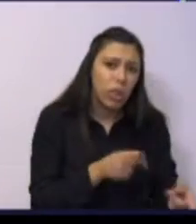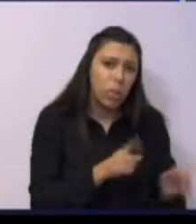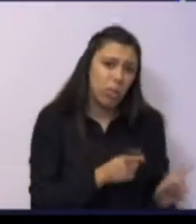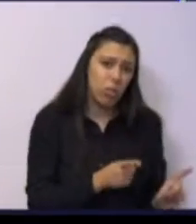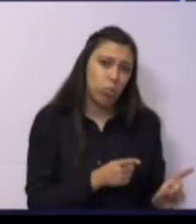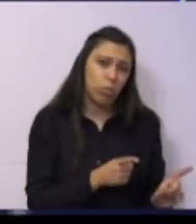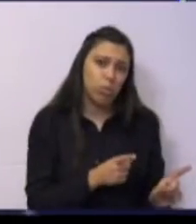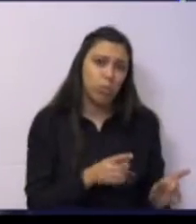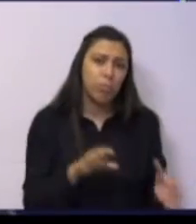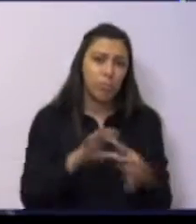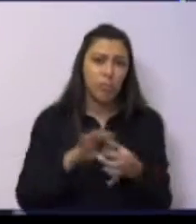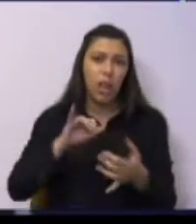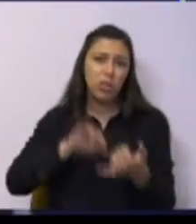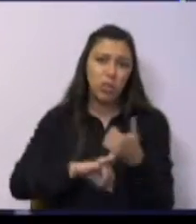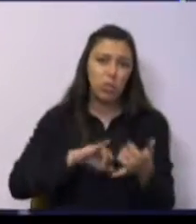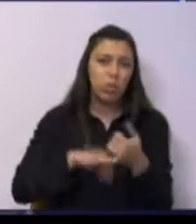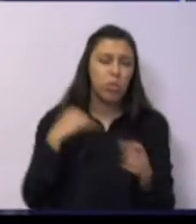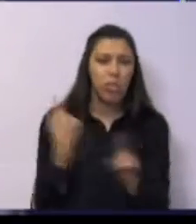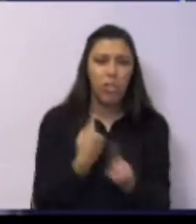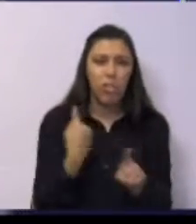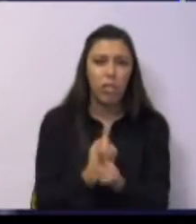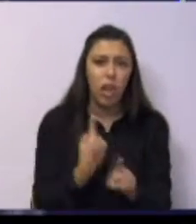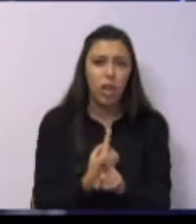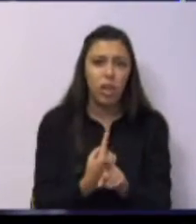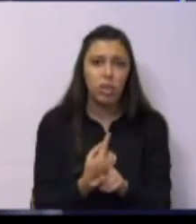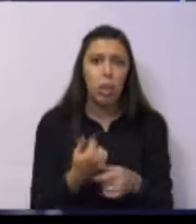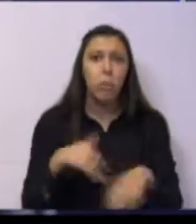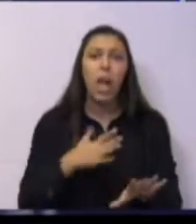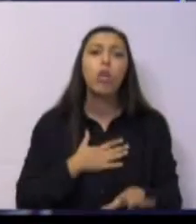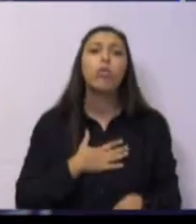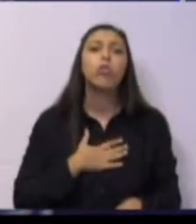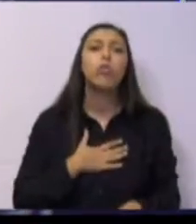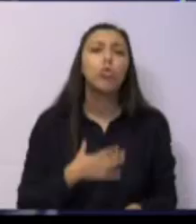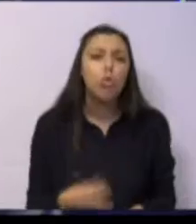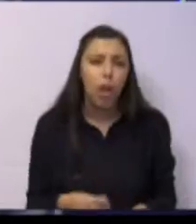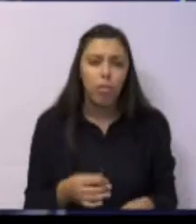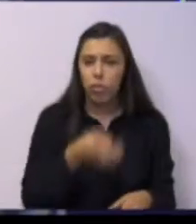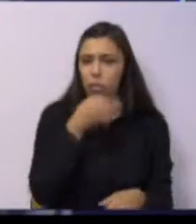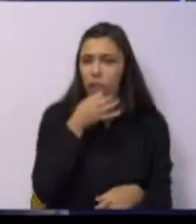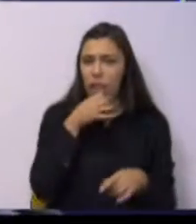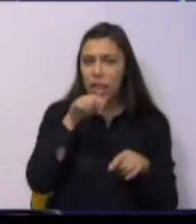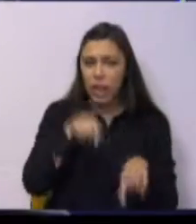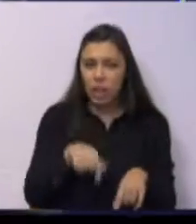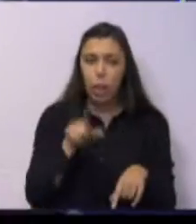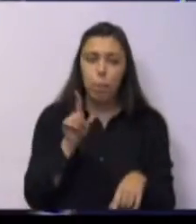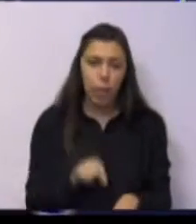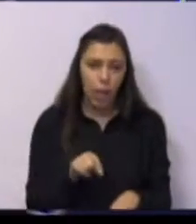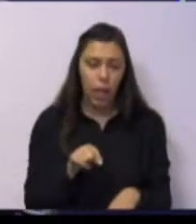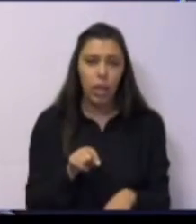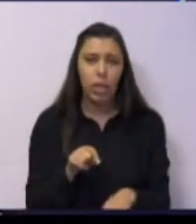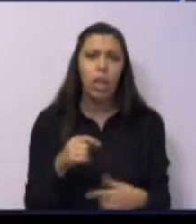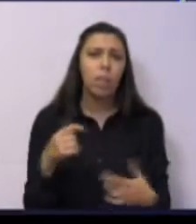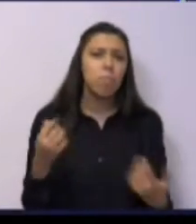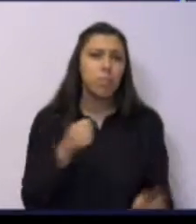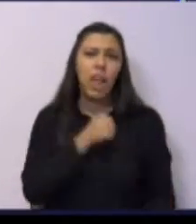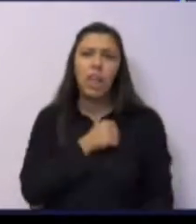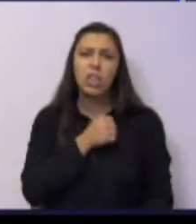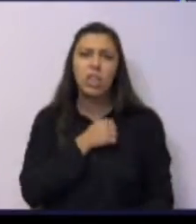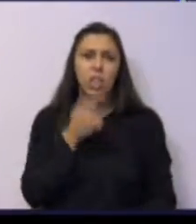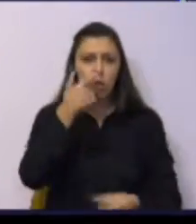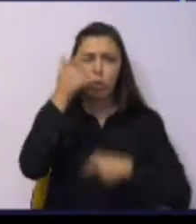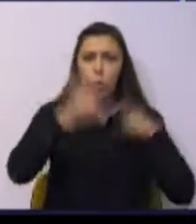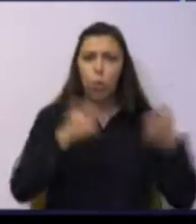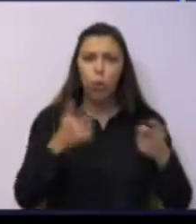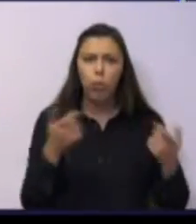às associações. Mas gostaria de lhe dar o exemplo. Fui aqui falar também das casas do povo.